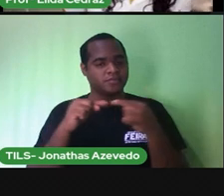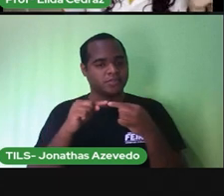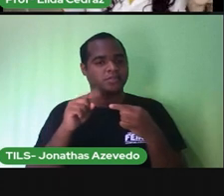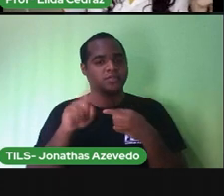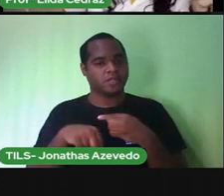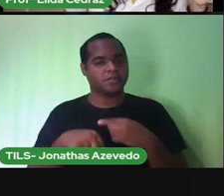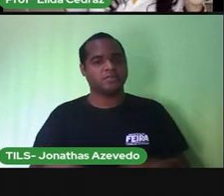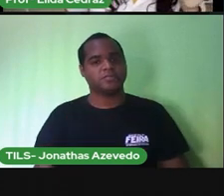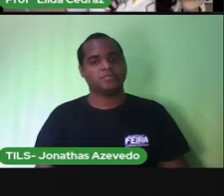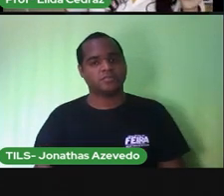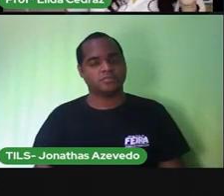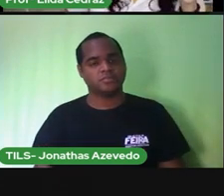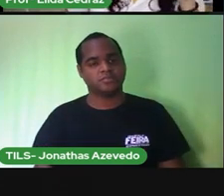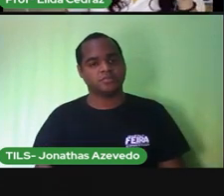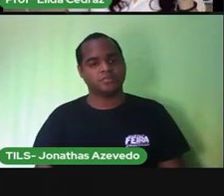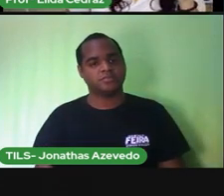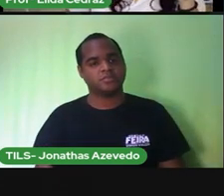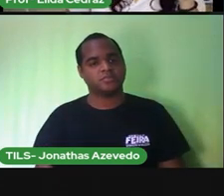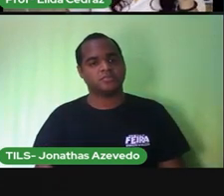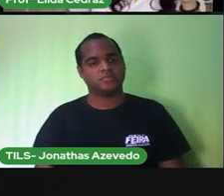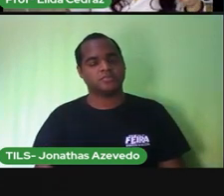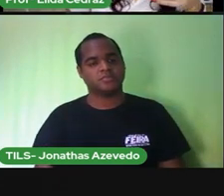um lugar que seja